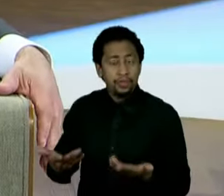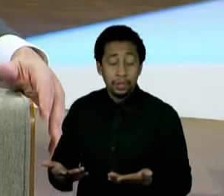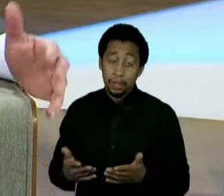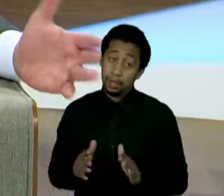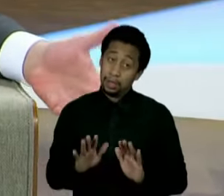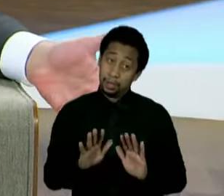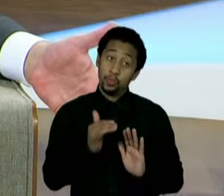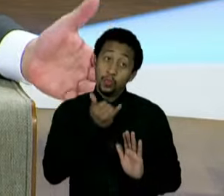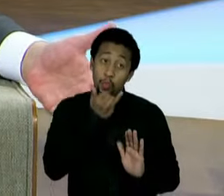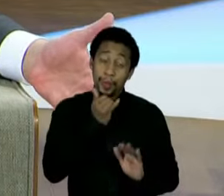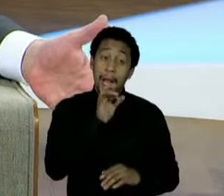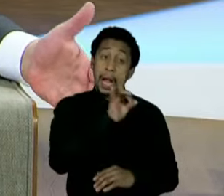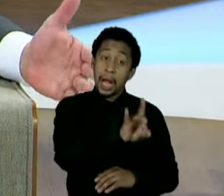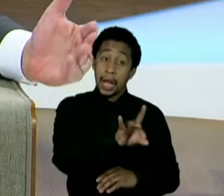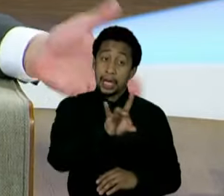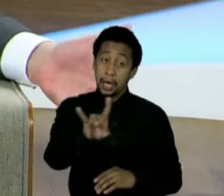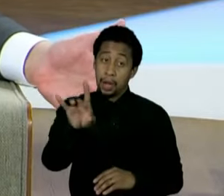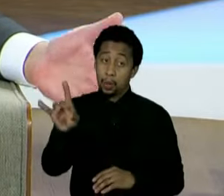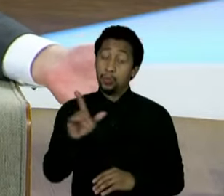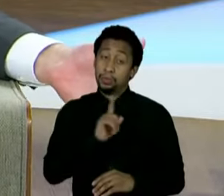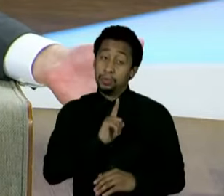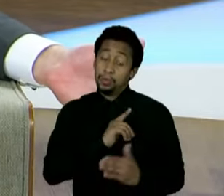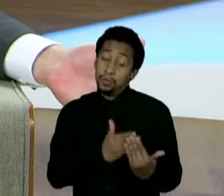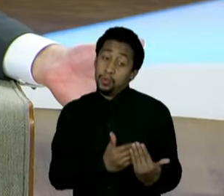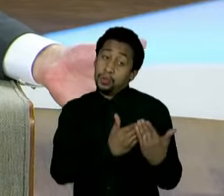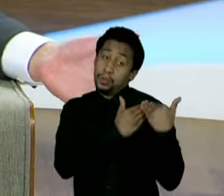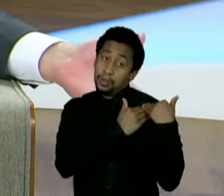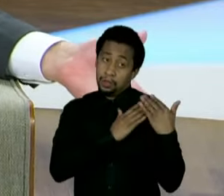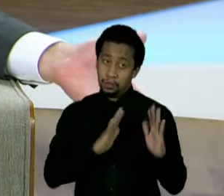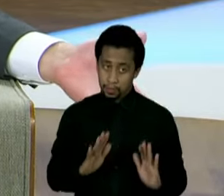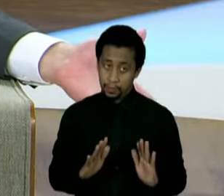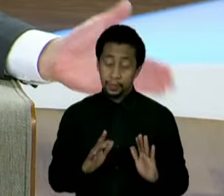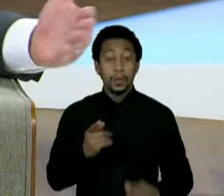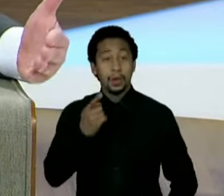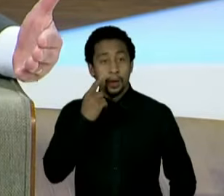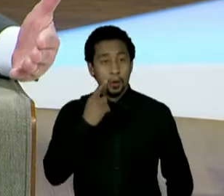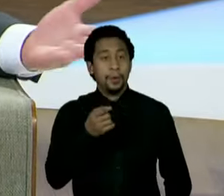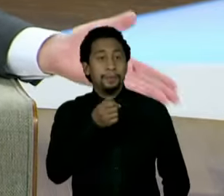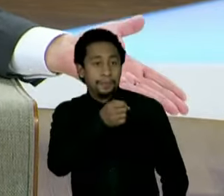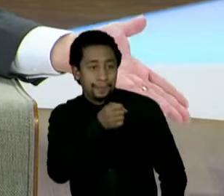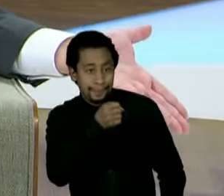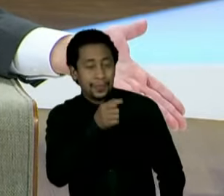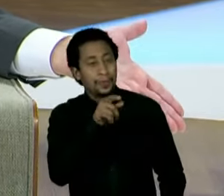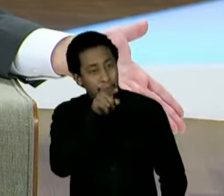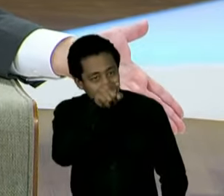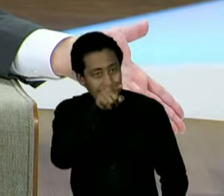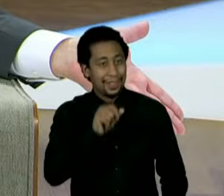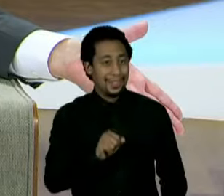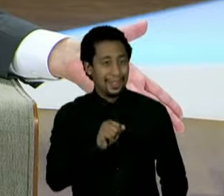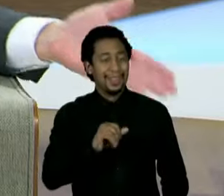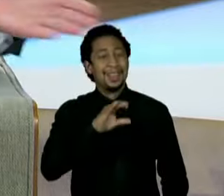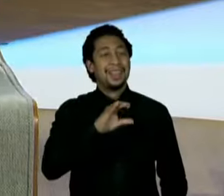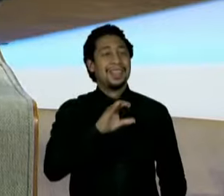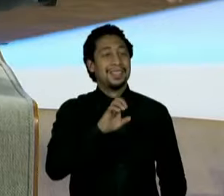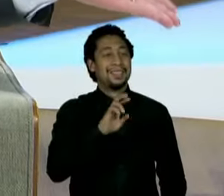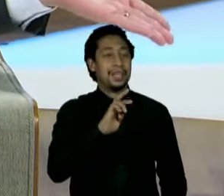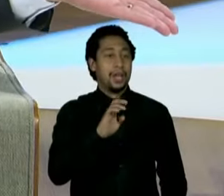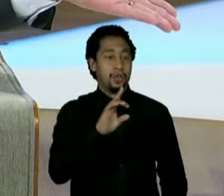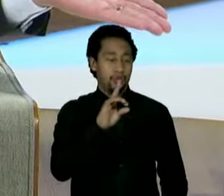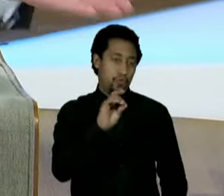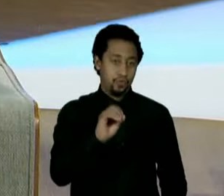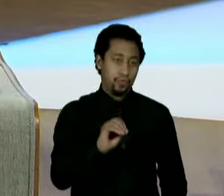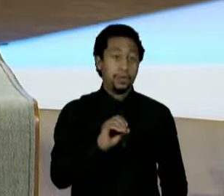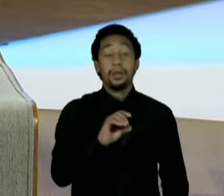Quando o Sérgio Oxo é jornalista do Globo, mas você não determina o que vai estar na página da capa do Globo amanhã cedo. Eu também não